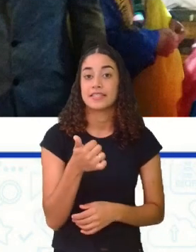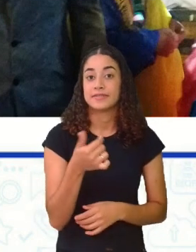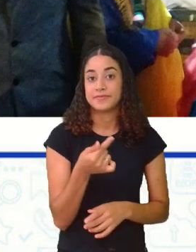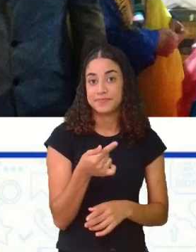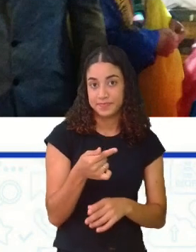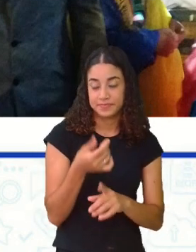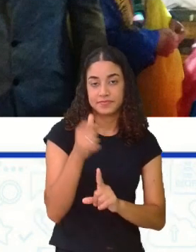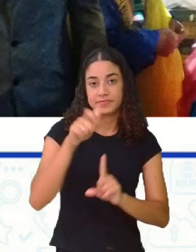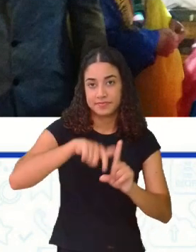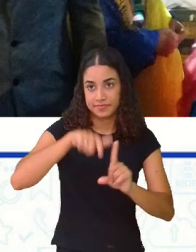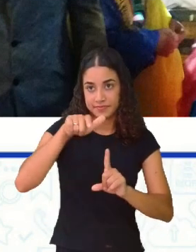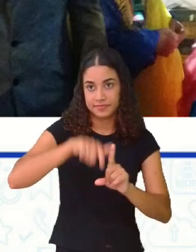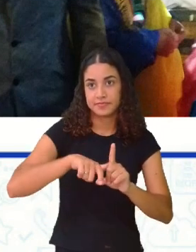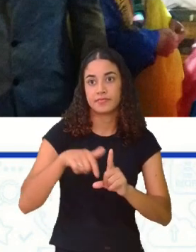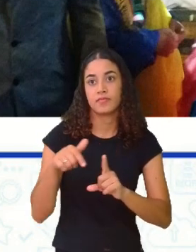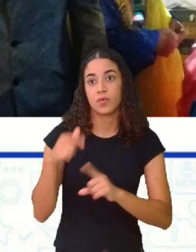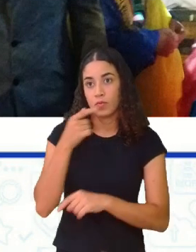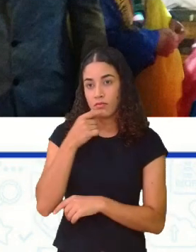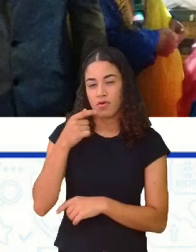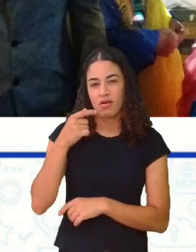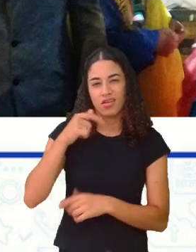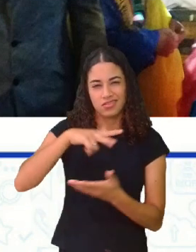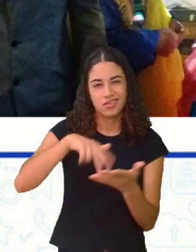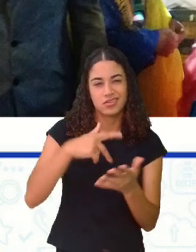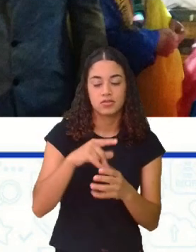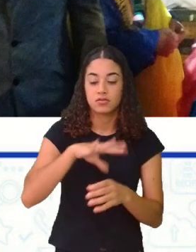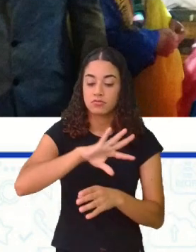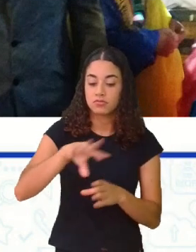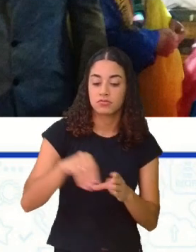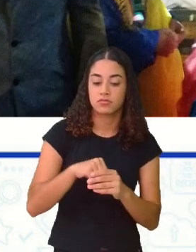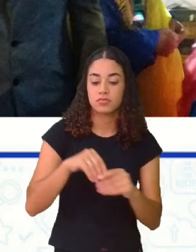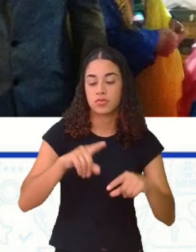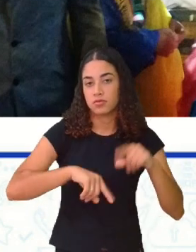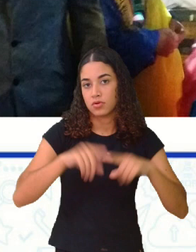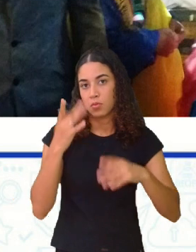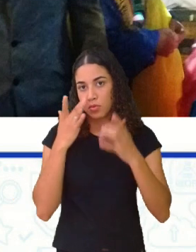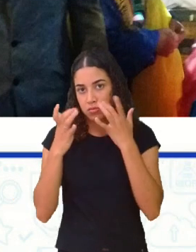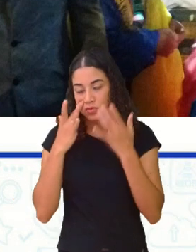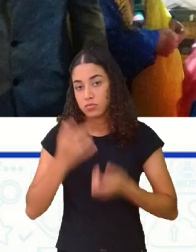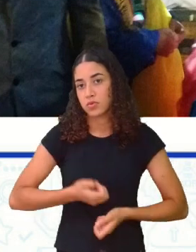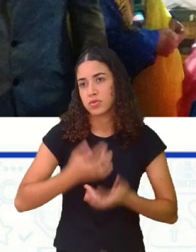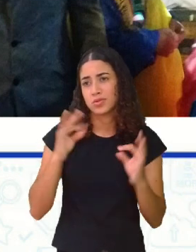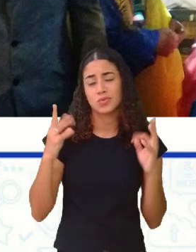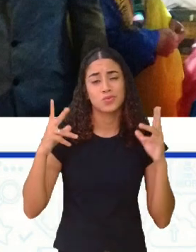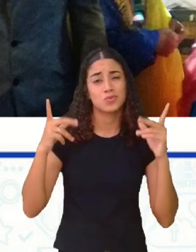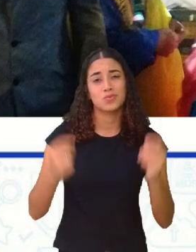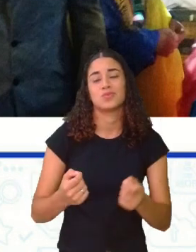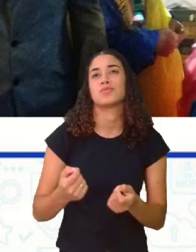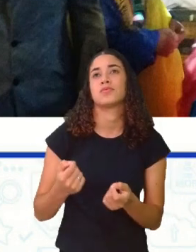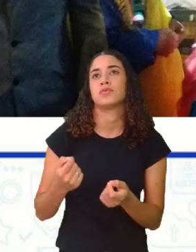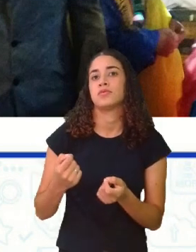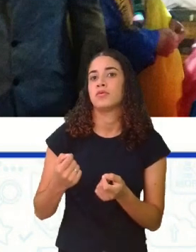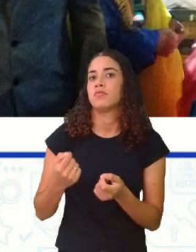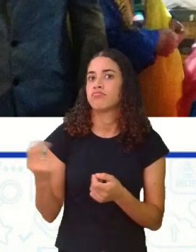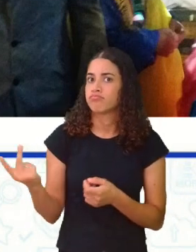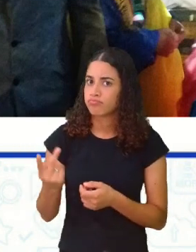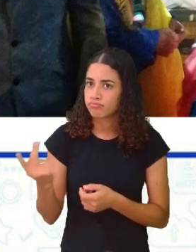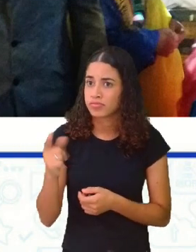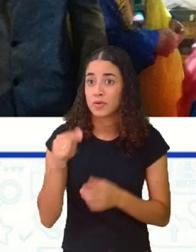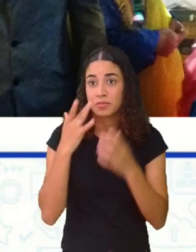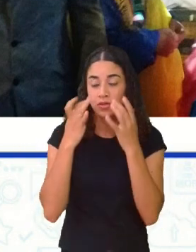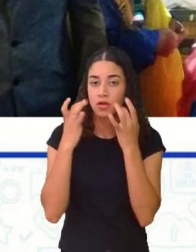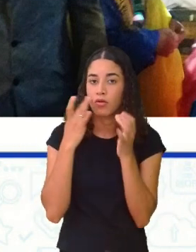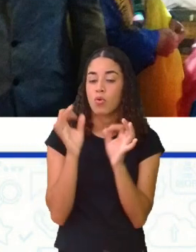personagens. O Cavalo Marinho integra os elementos do teatro, da poesia. Tem toda uma riqueza. E é um espetáculo